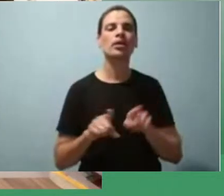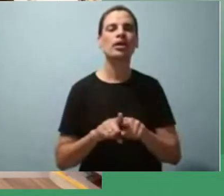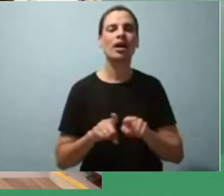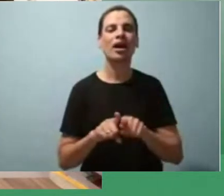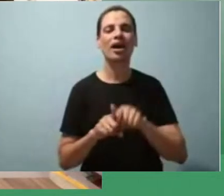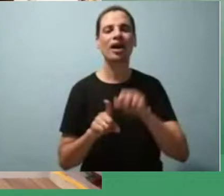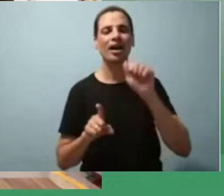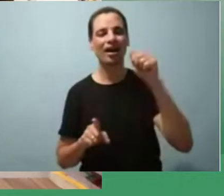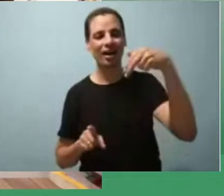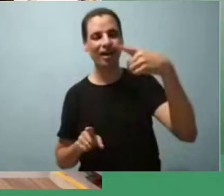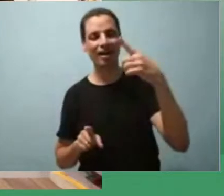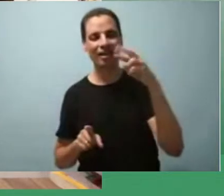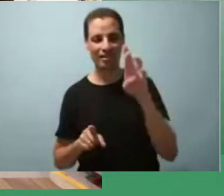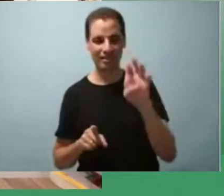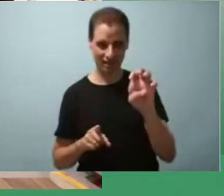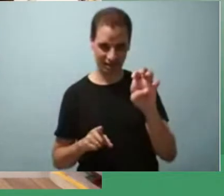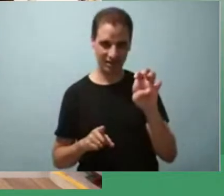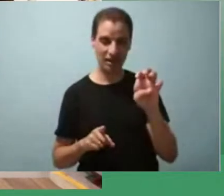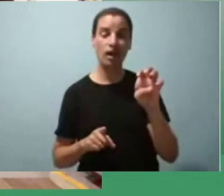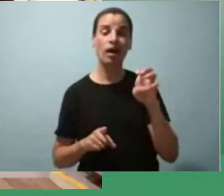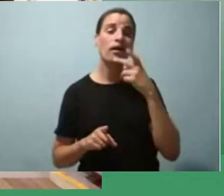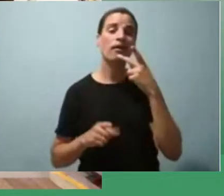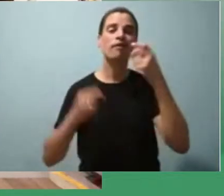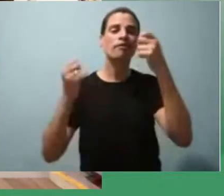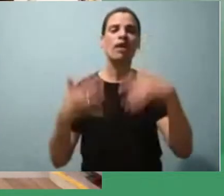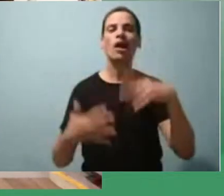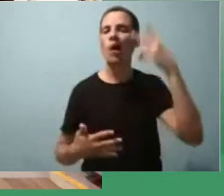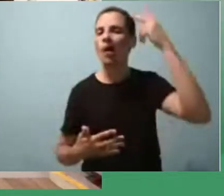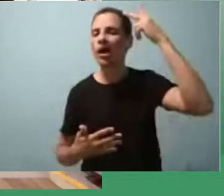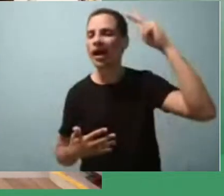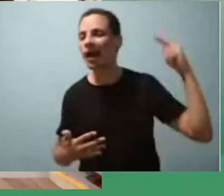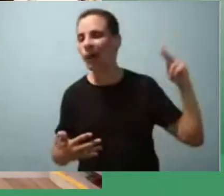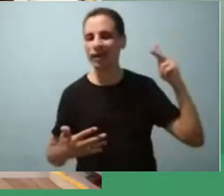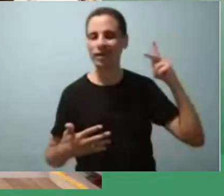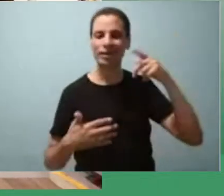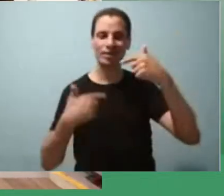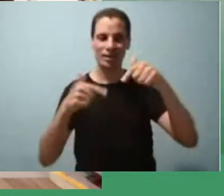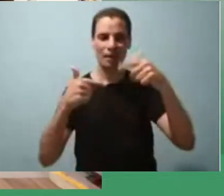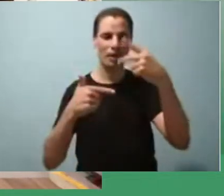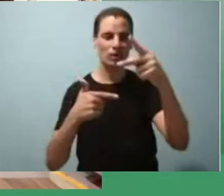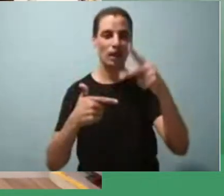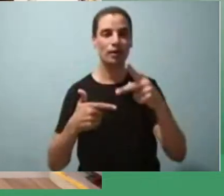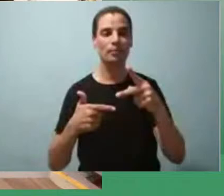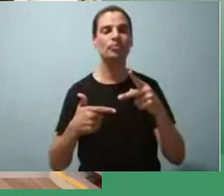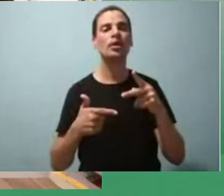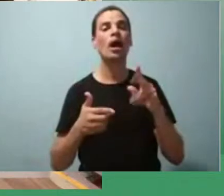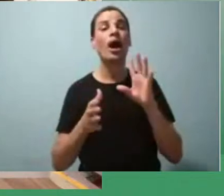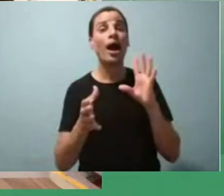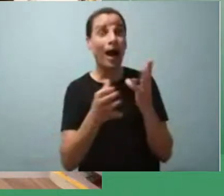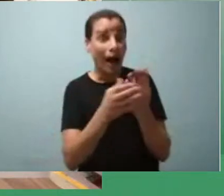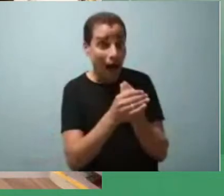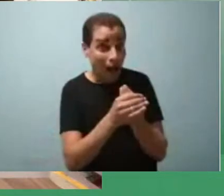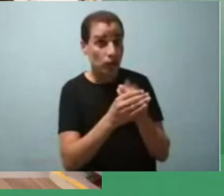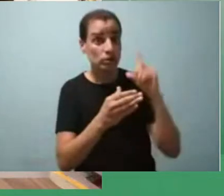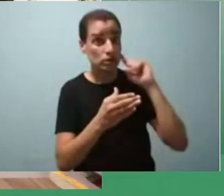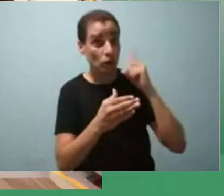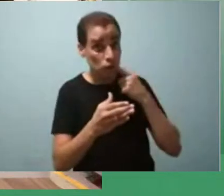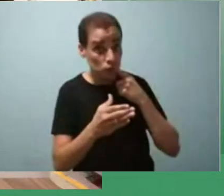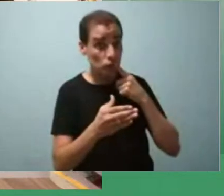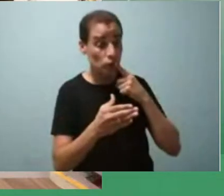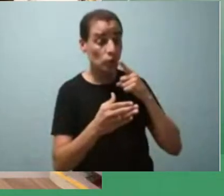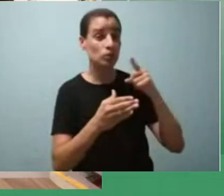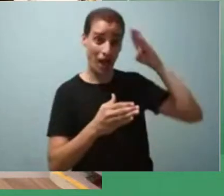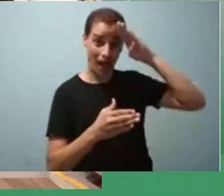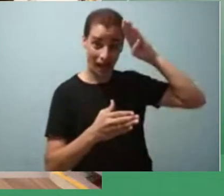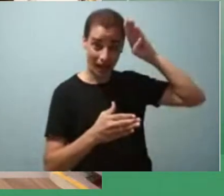Machado fala sobre o trabalho da Caroline né que a inclusão dos surdos no meio acadêmico já teve